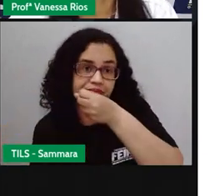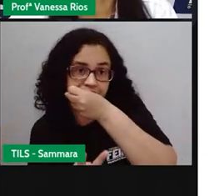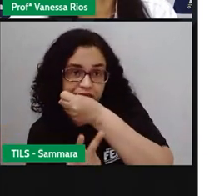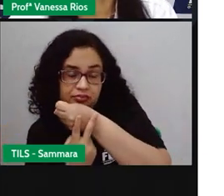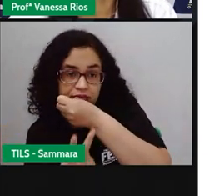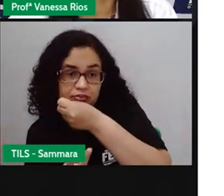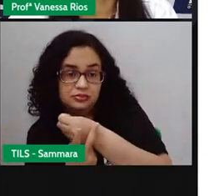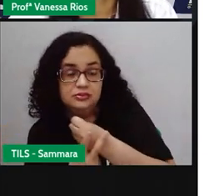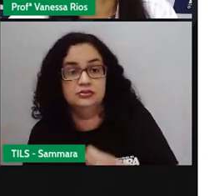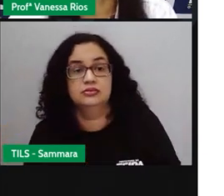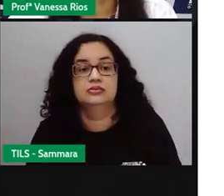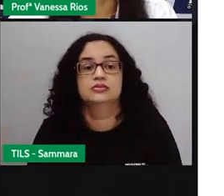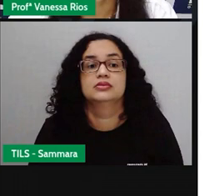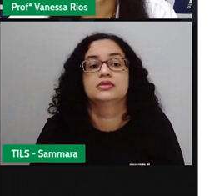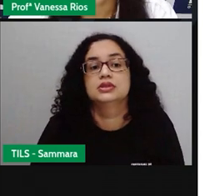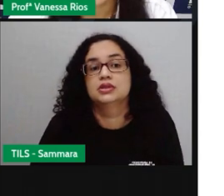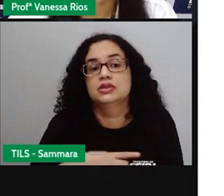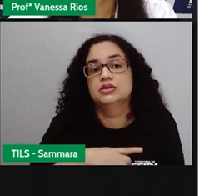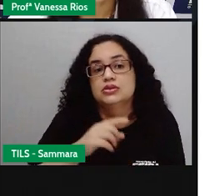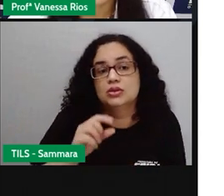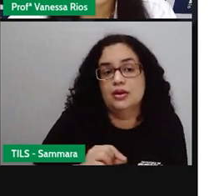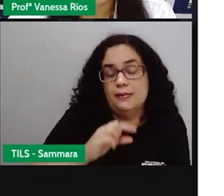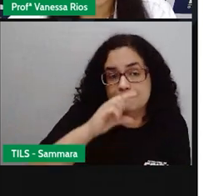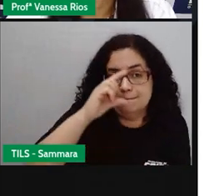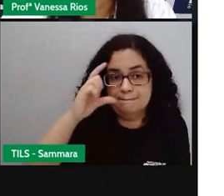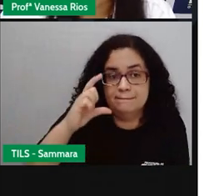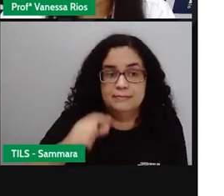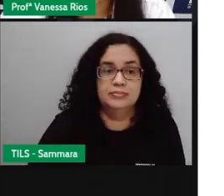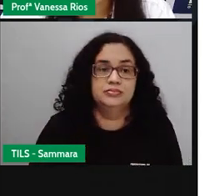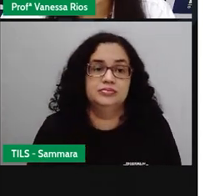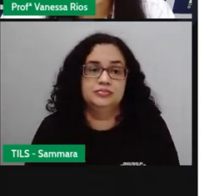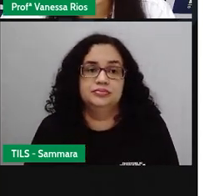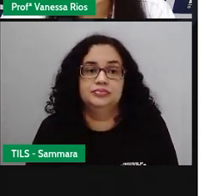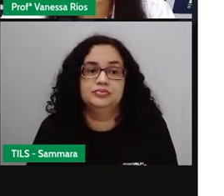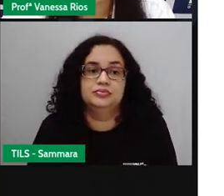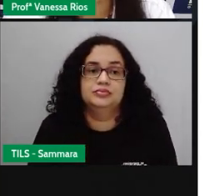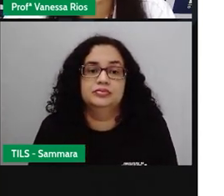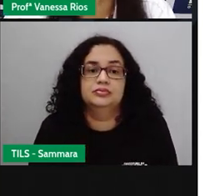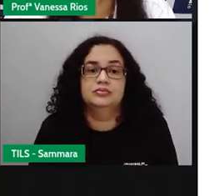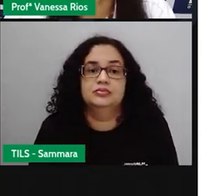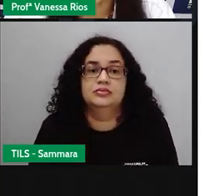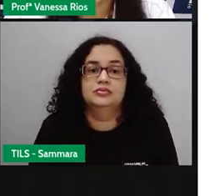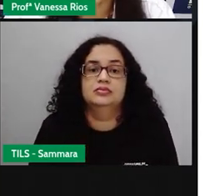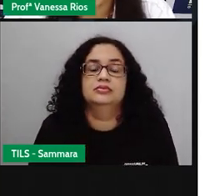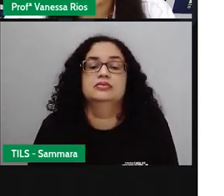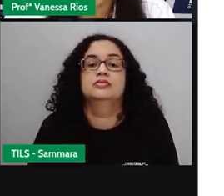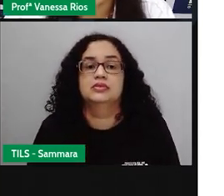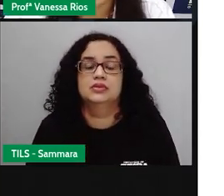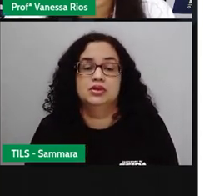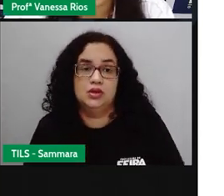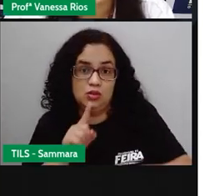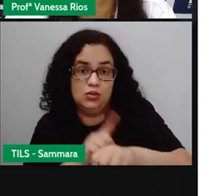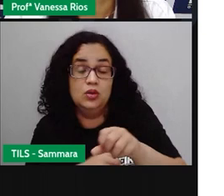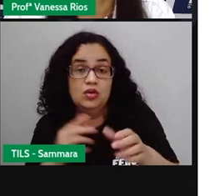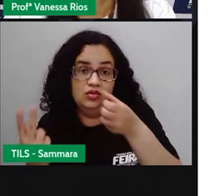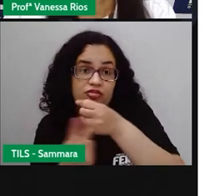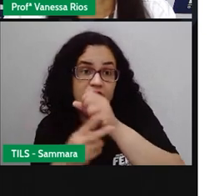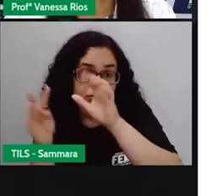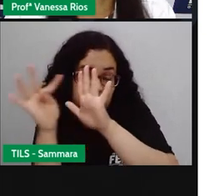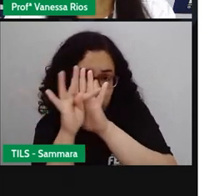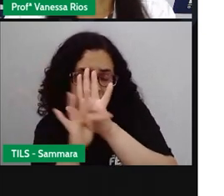estarem aparecendo em sua maioria desta forma. Então, vamos lá observar os verbos do texto?